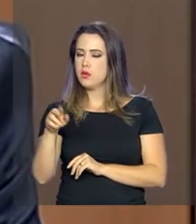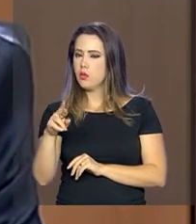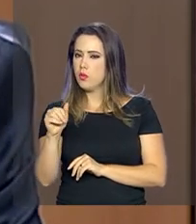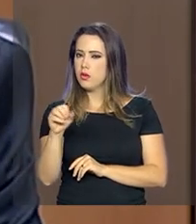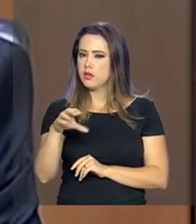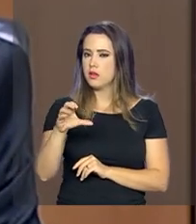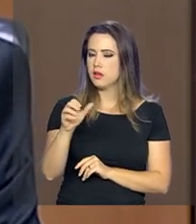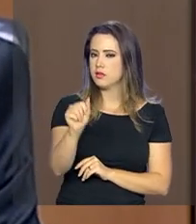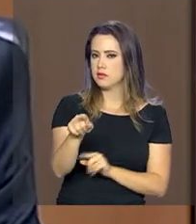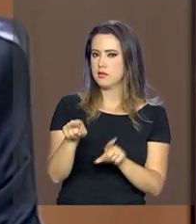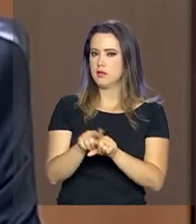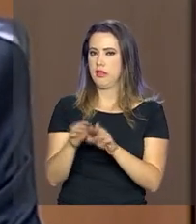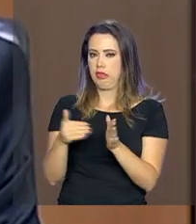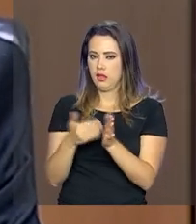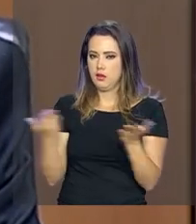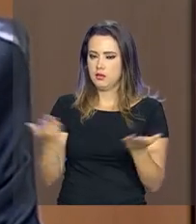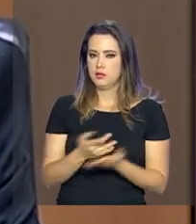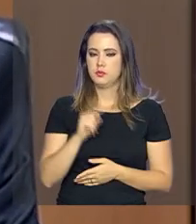referido até aqui.